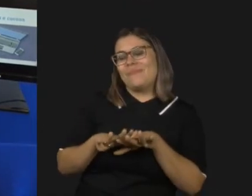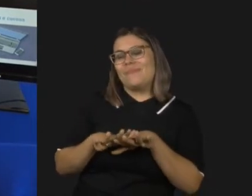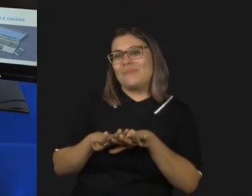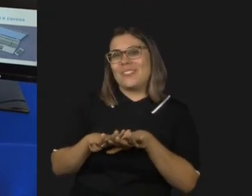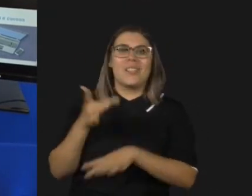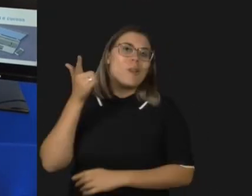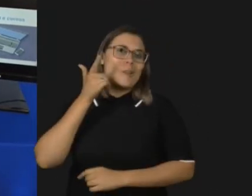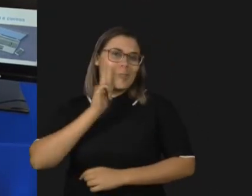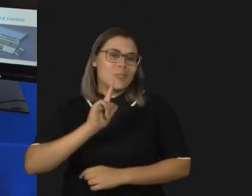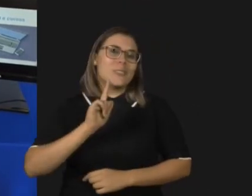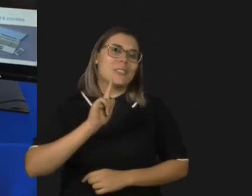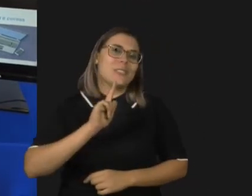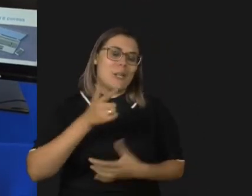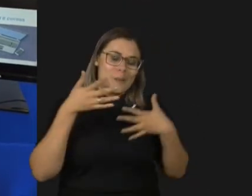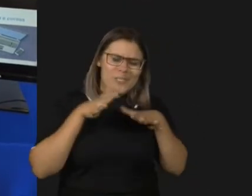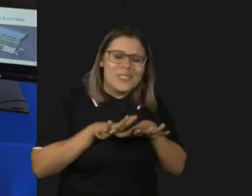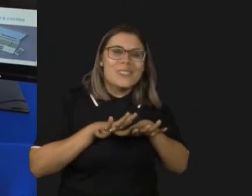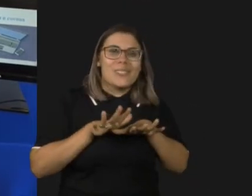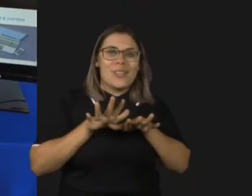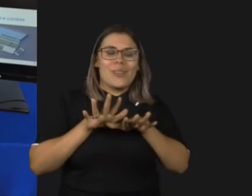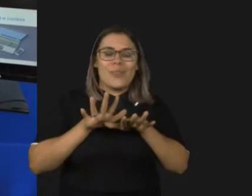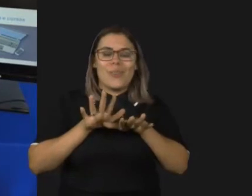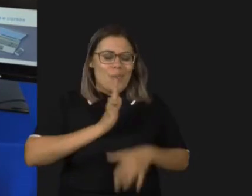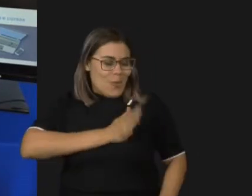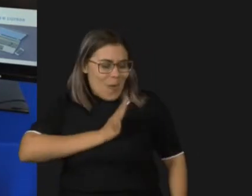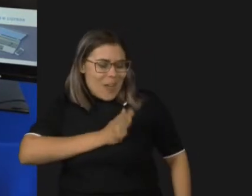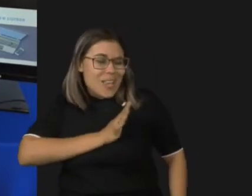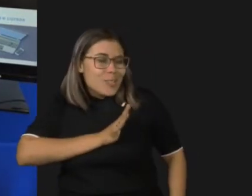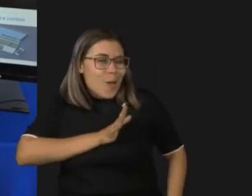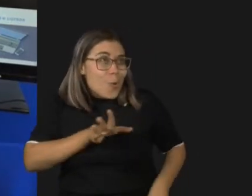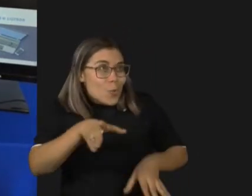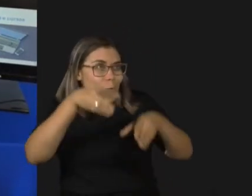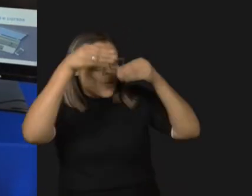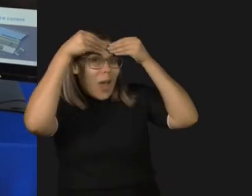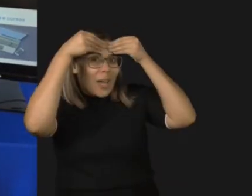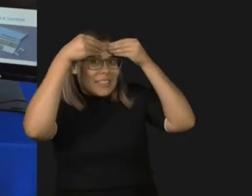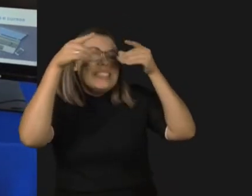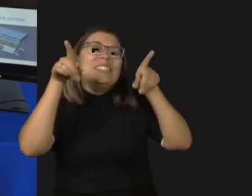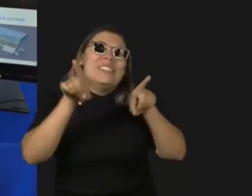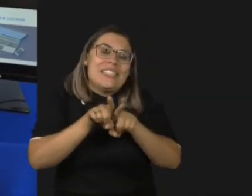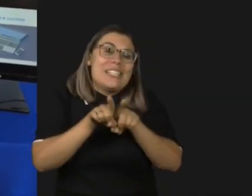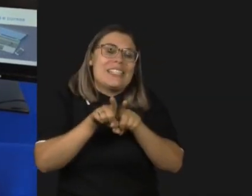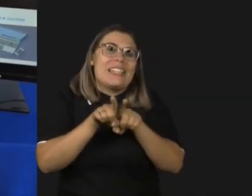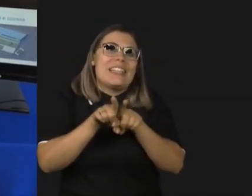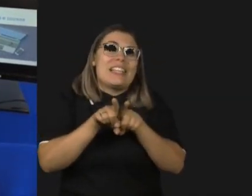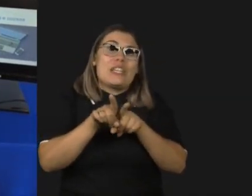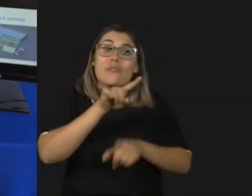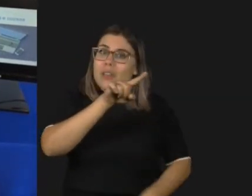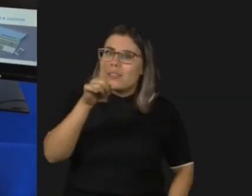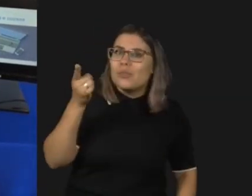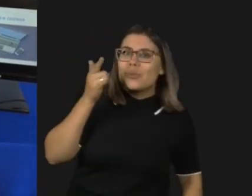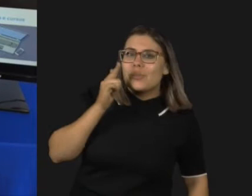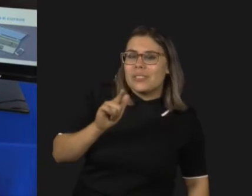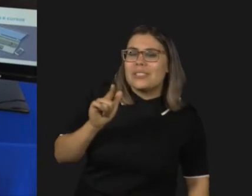aquele que faça com que a inclusão entre no coração e na cabeça daqueles que não querem incluir hoje e vocês veem aqui